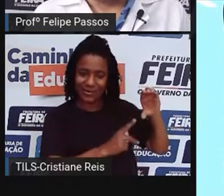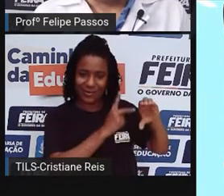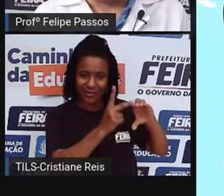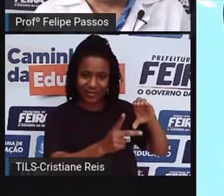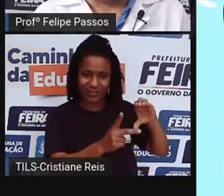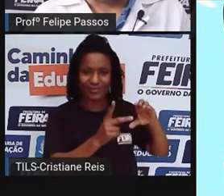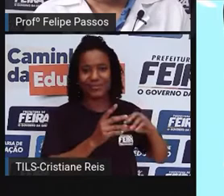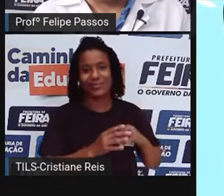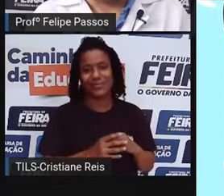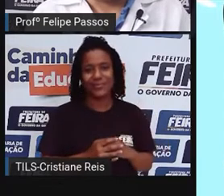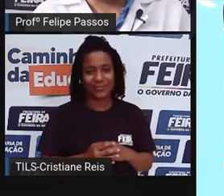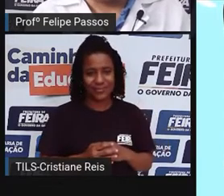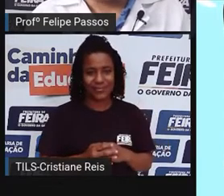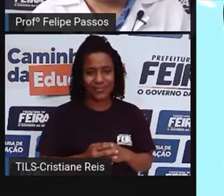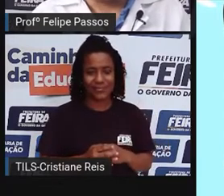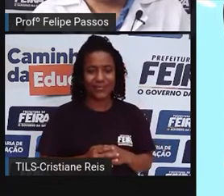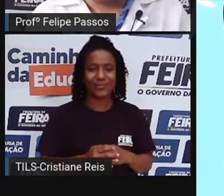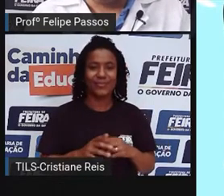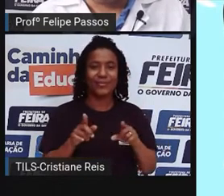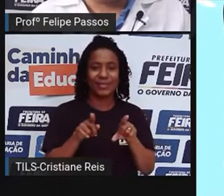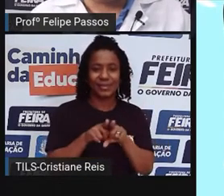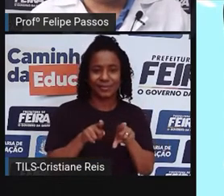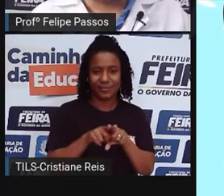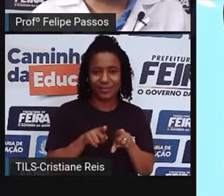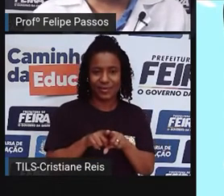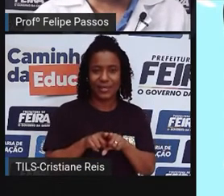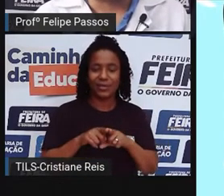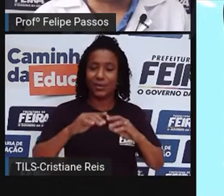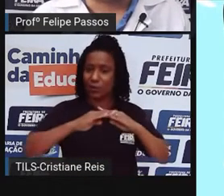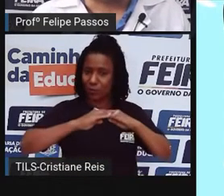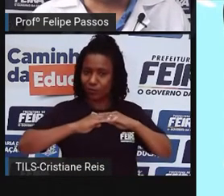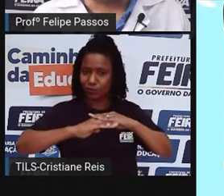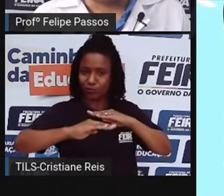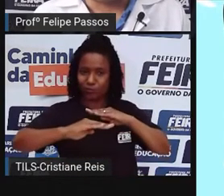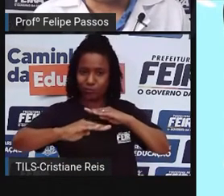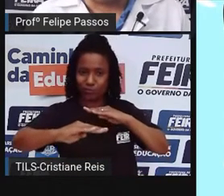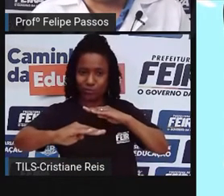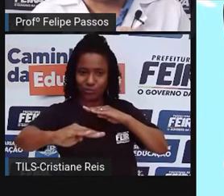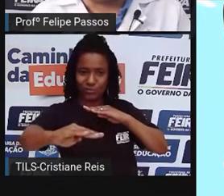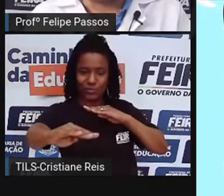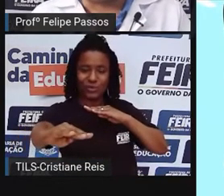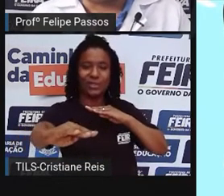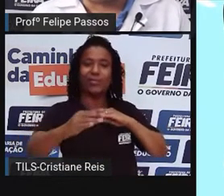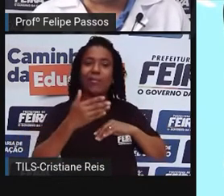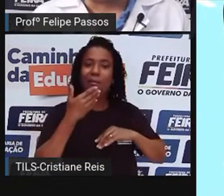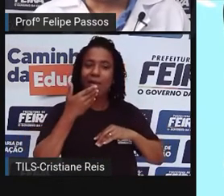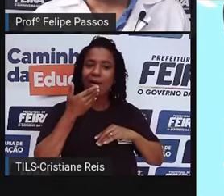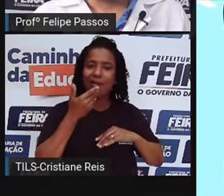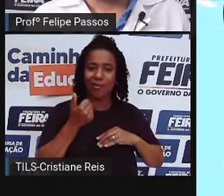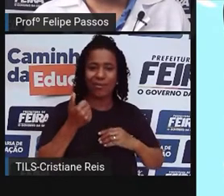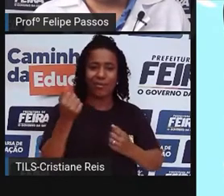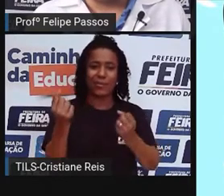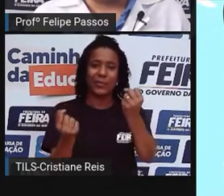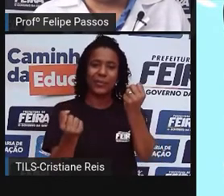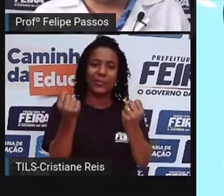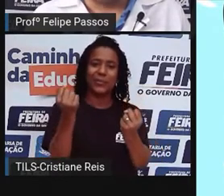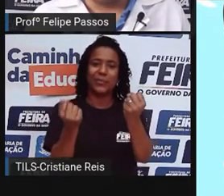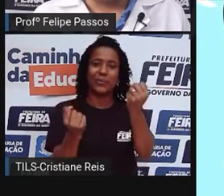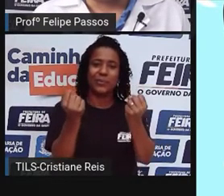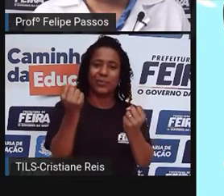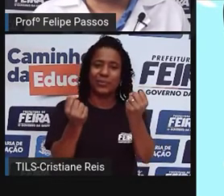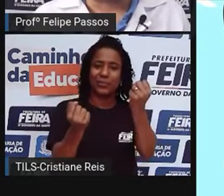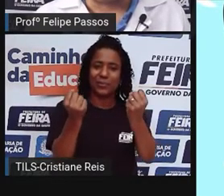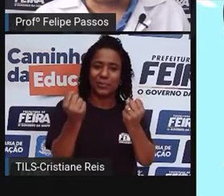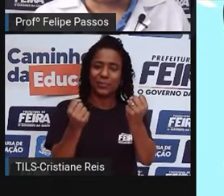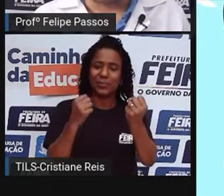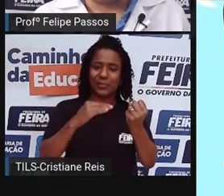a noção de que um chão mais lisinho, mais retinho, ele é melhor para transportar, o ser humano foi criando